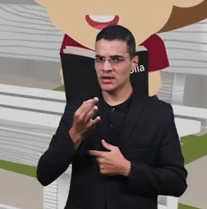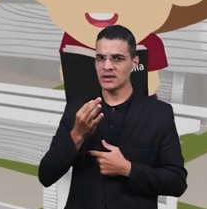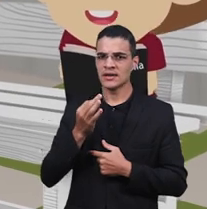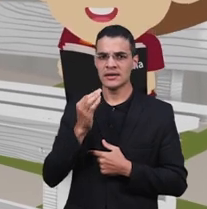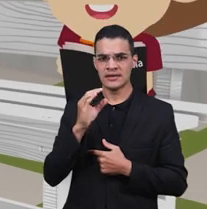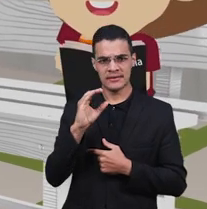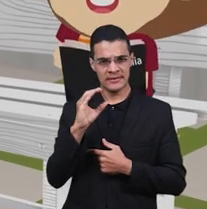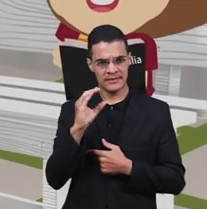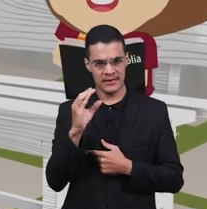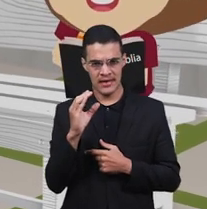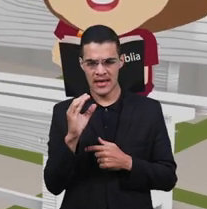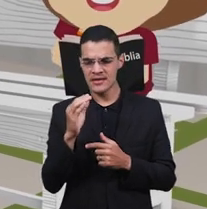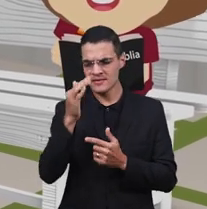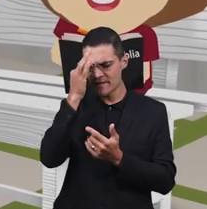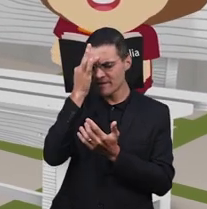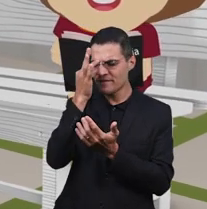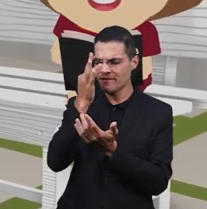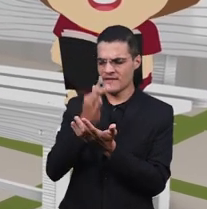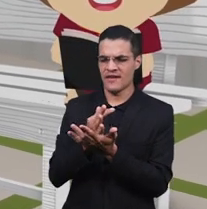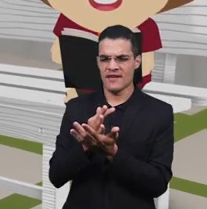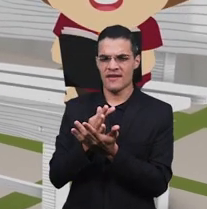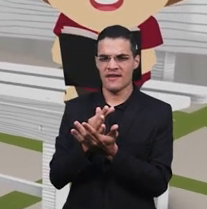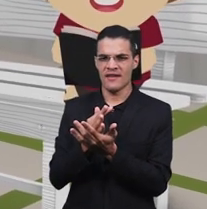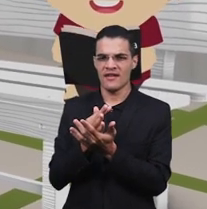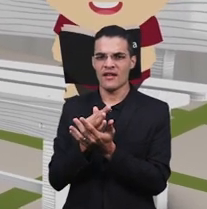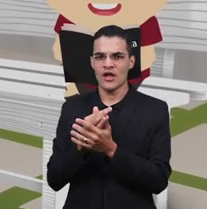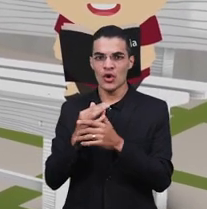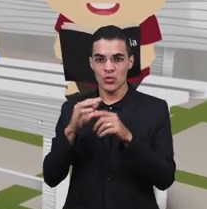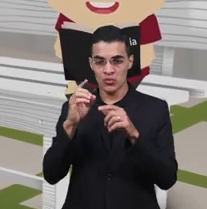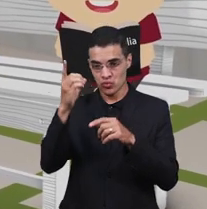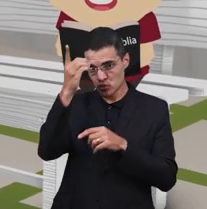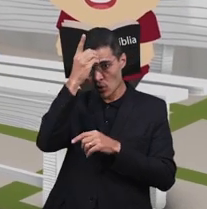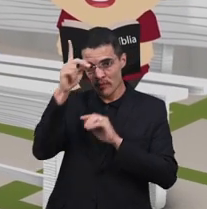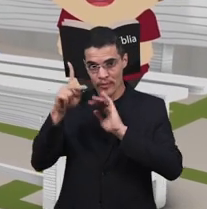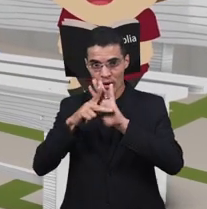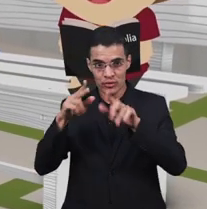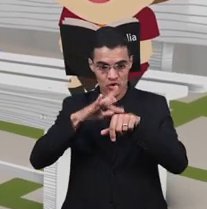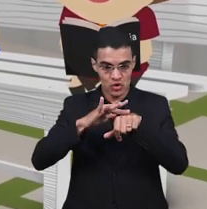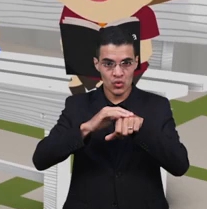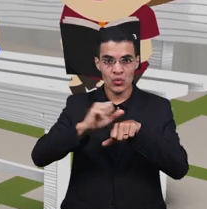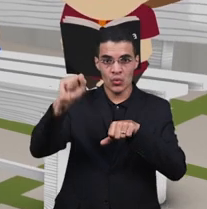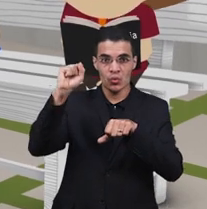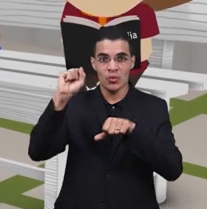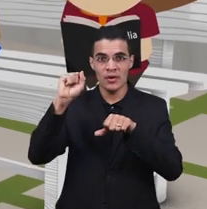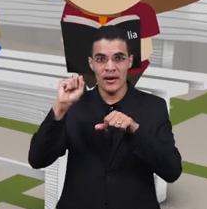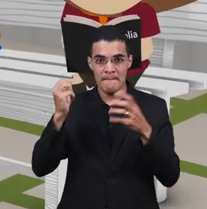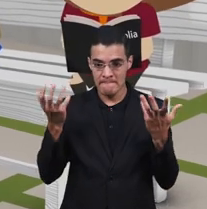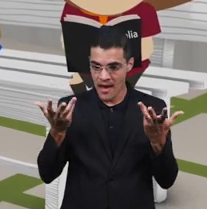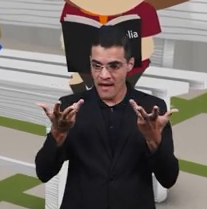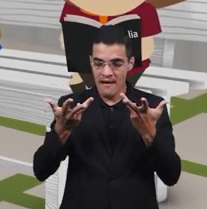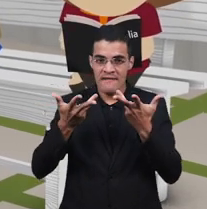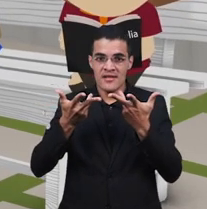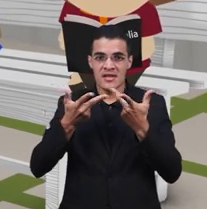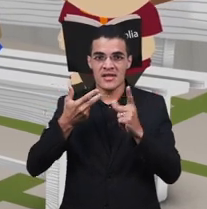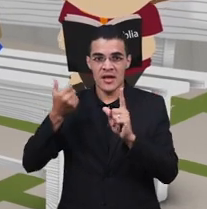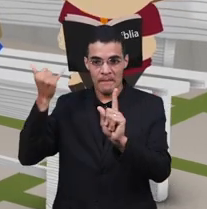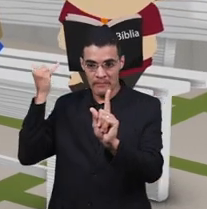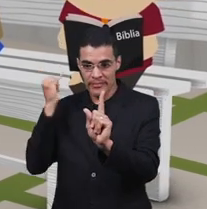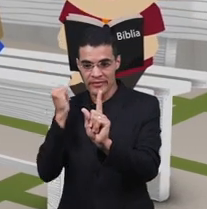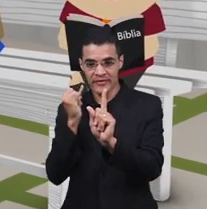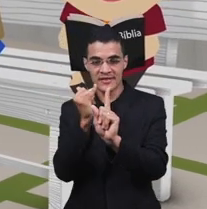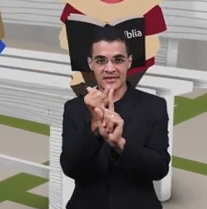Sabedoria, ciência e fé Luz e cora e maravilhas